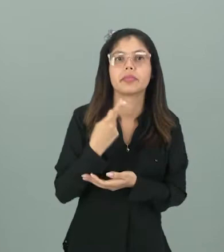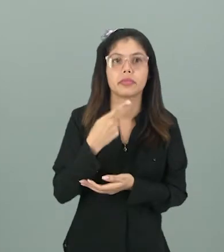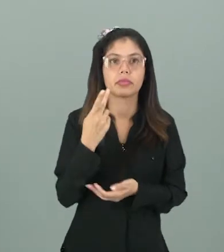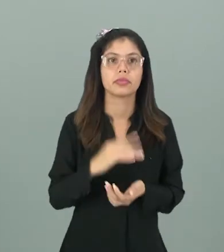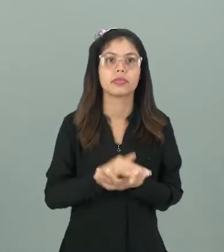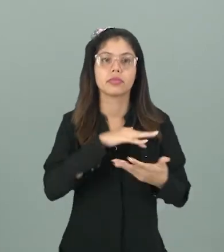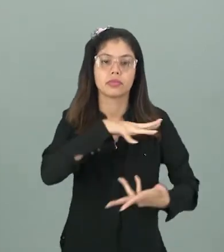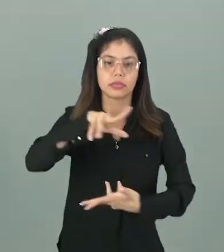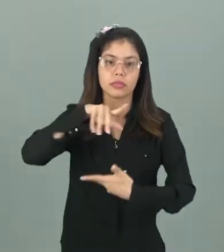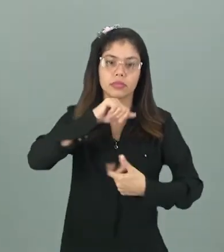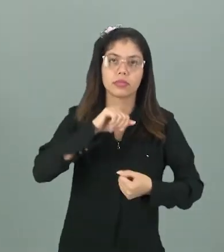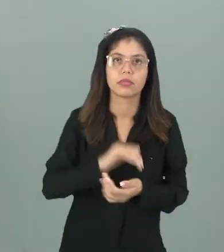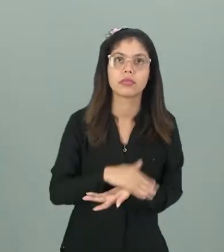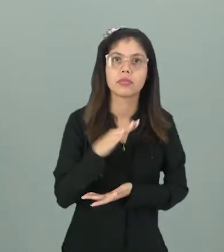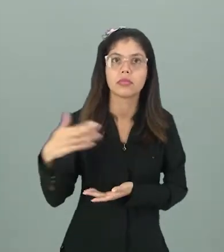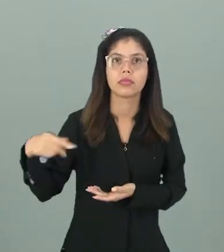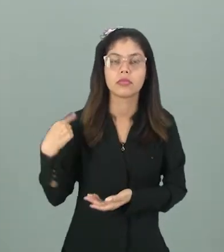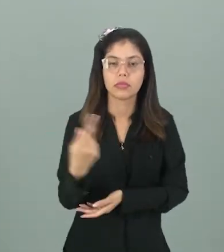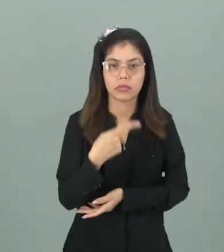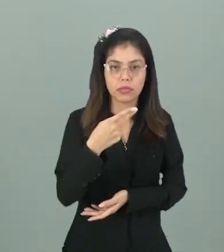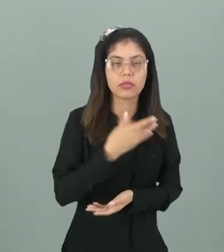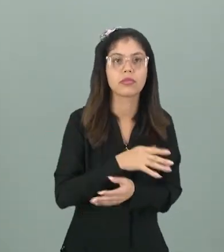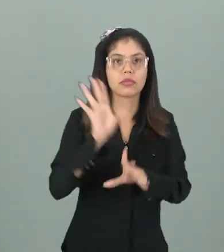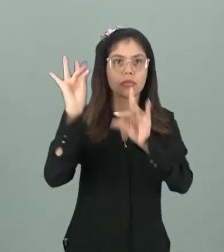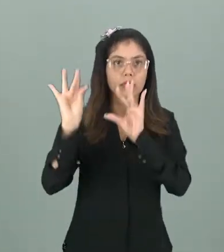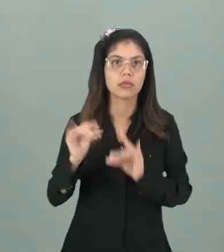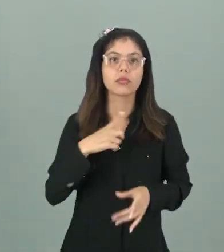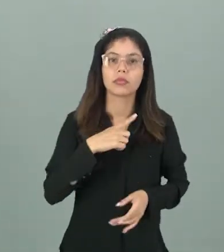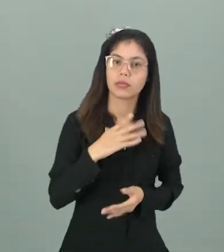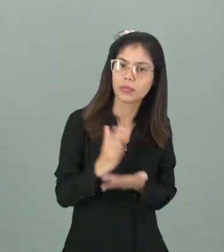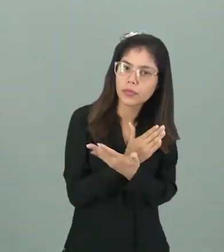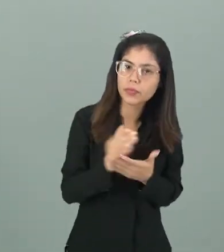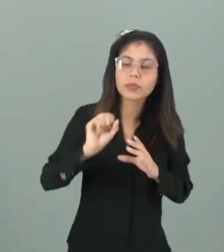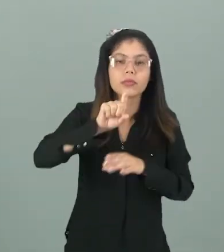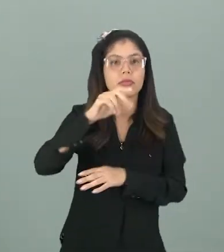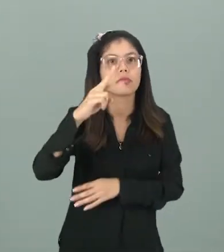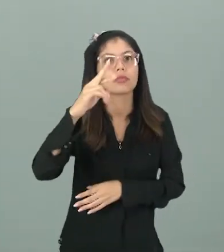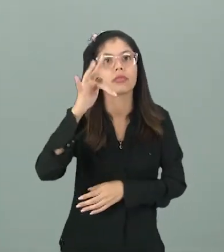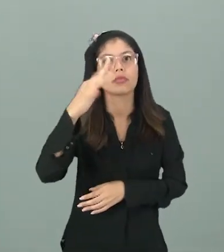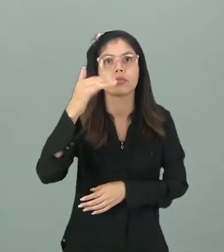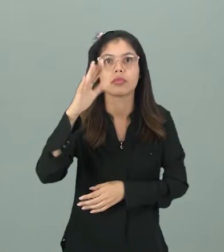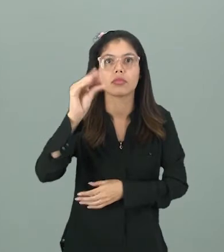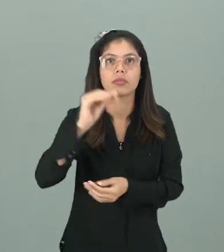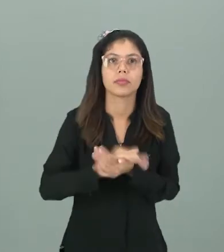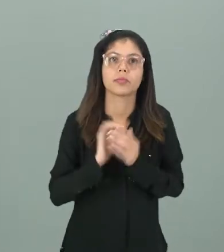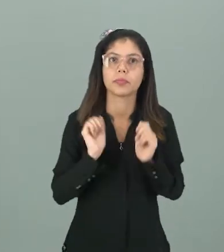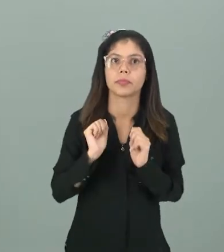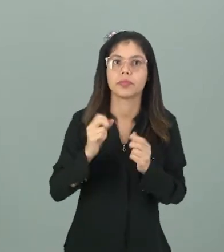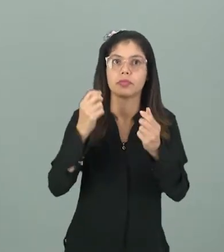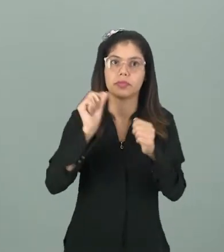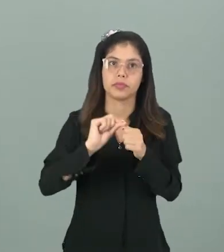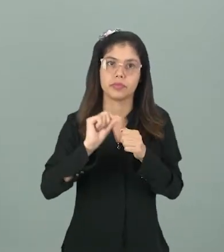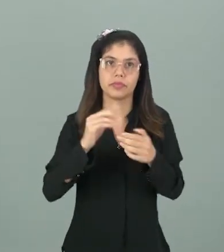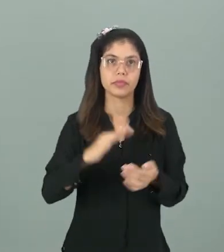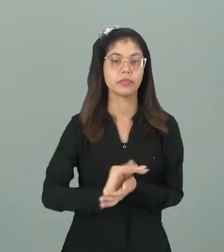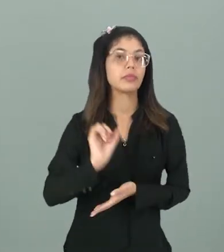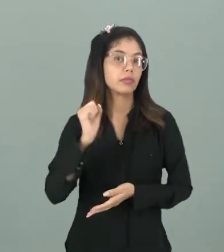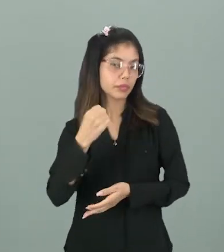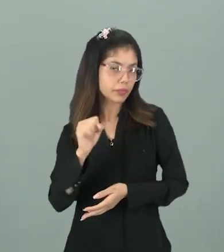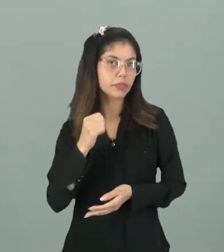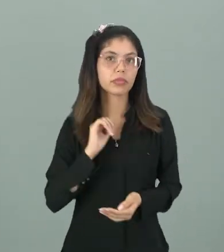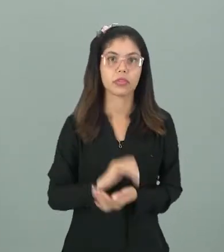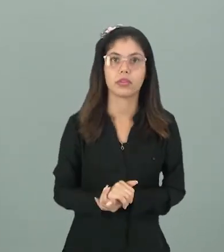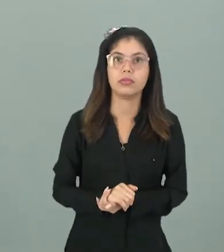planetas, quando a gente fala sobre eles, a gente também tem uma classificação que a gente pode fazer. Como são oito,